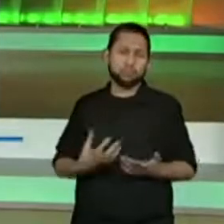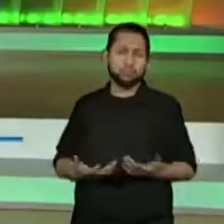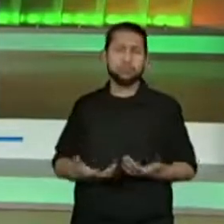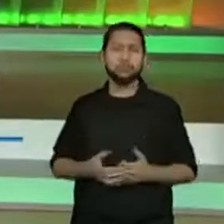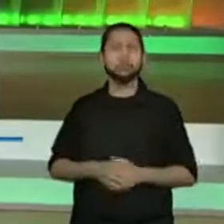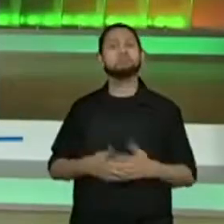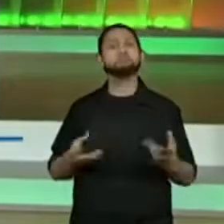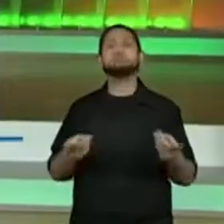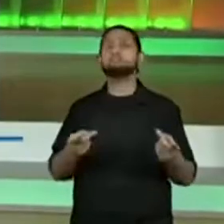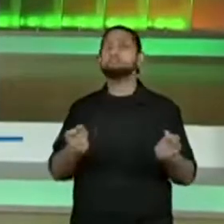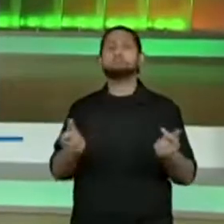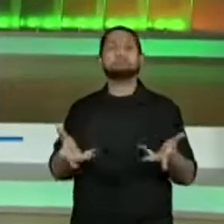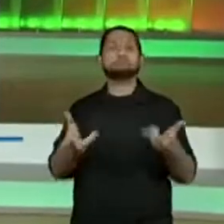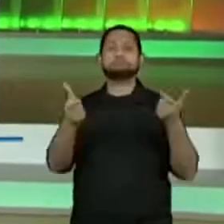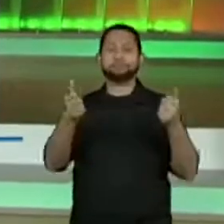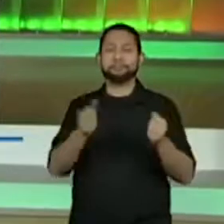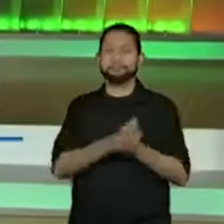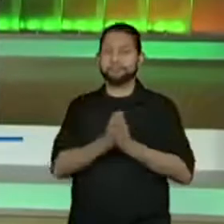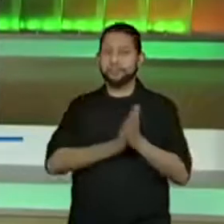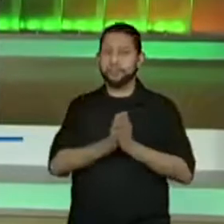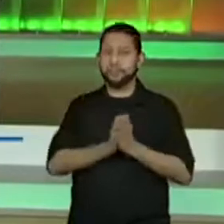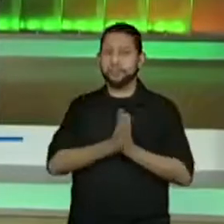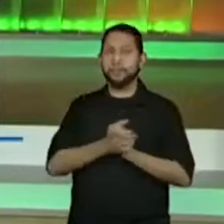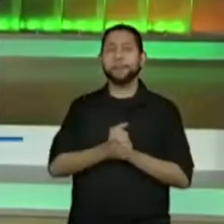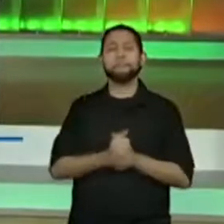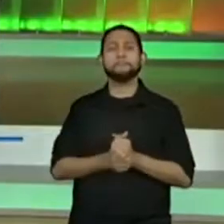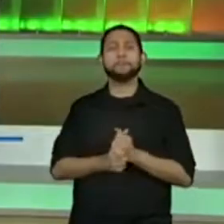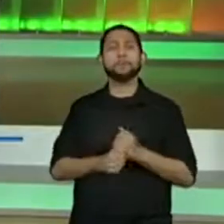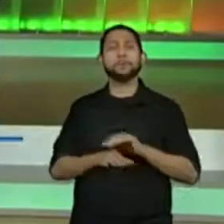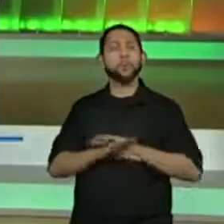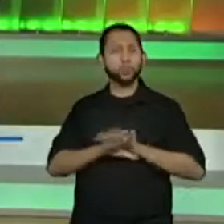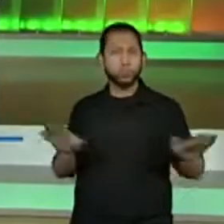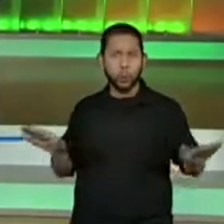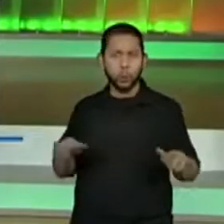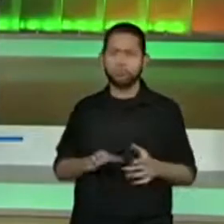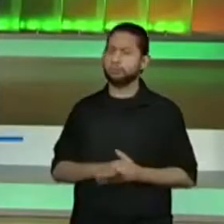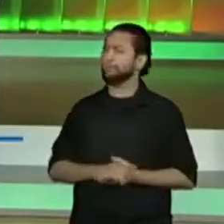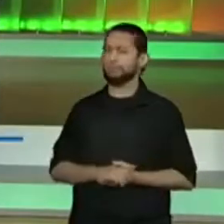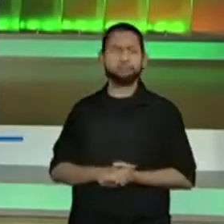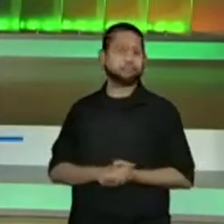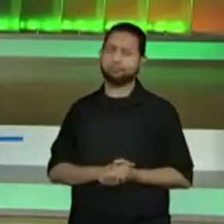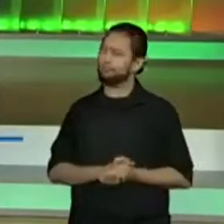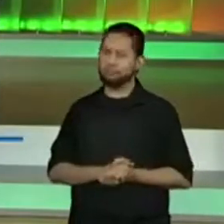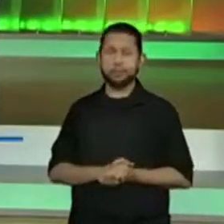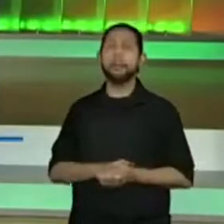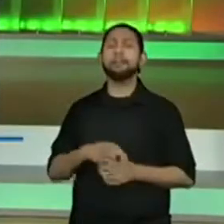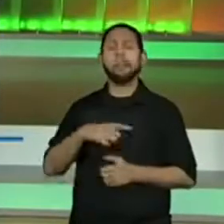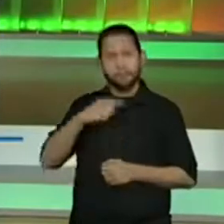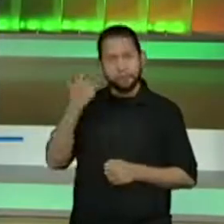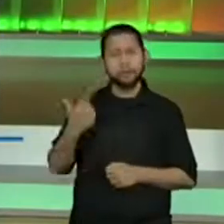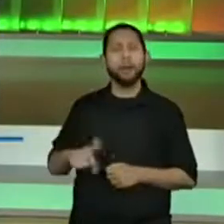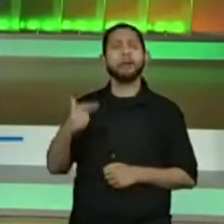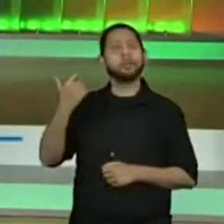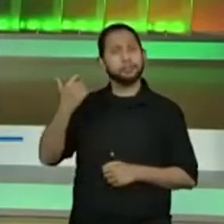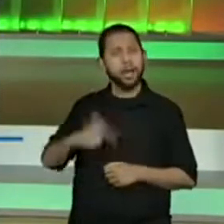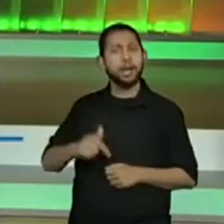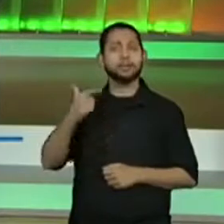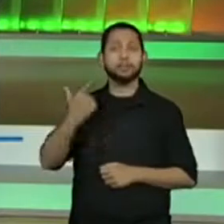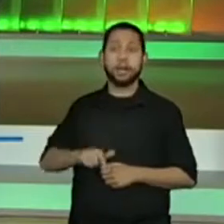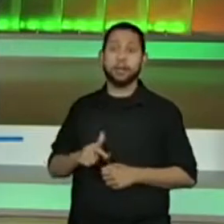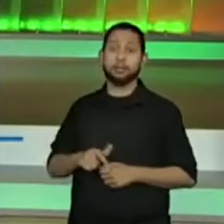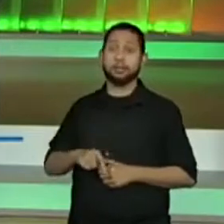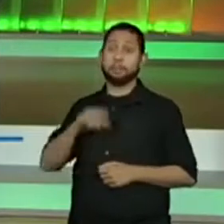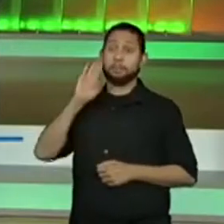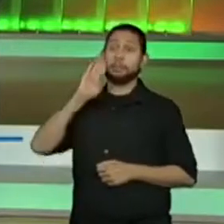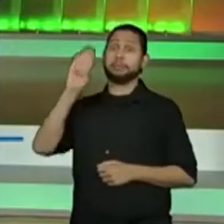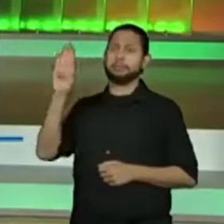Nós fechamos com os essenciais. Mas, não tem como, não teria como nós